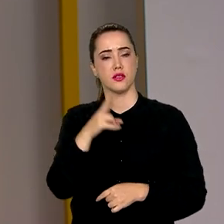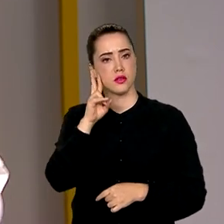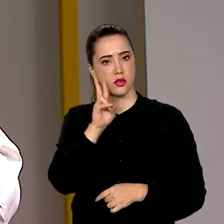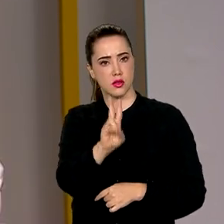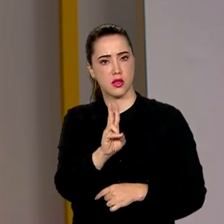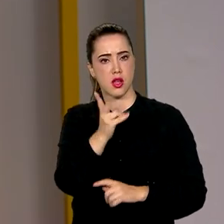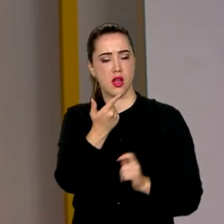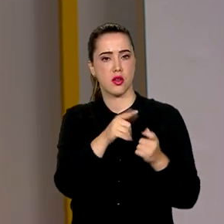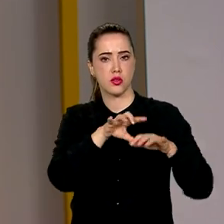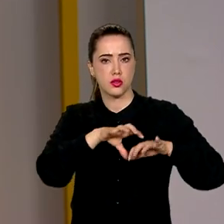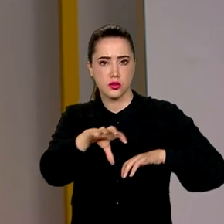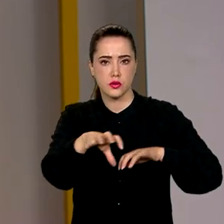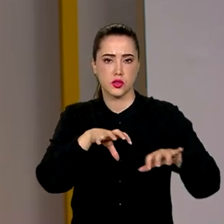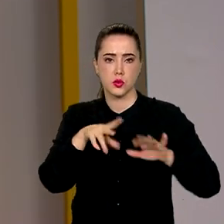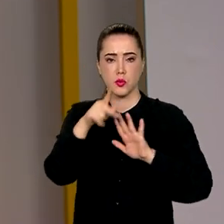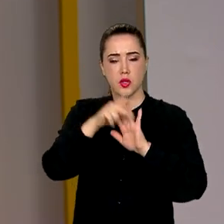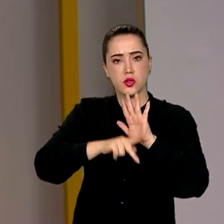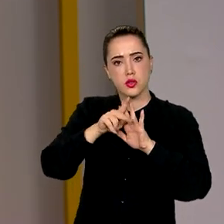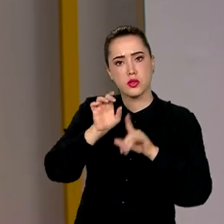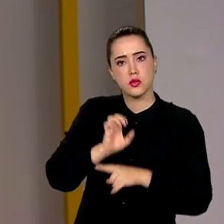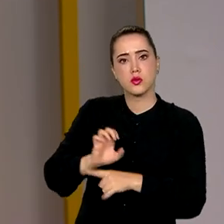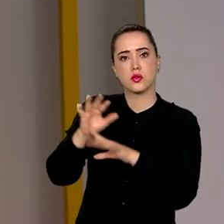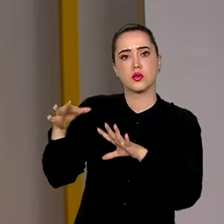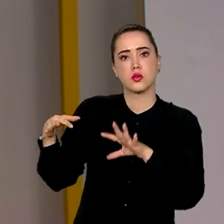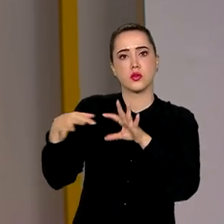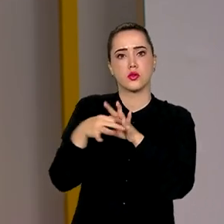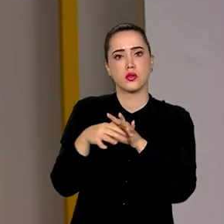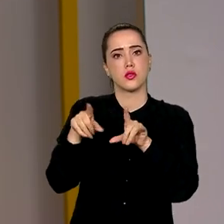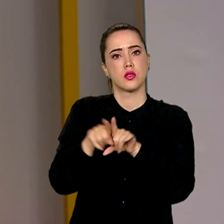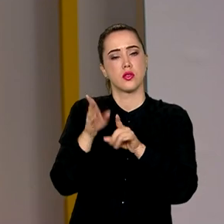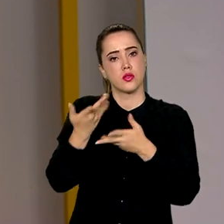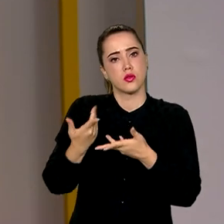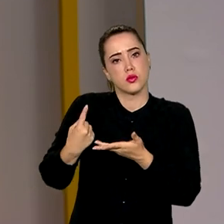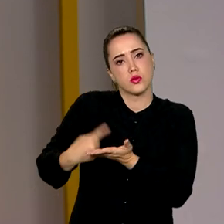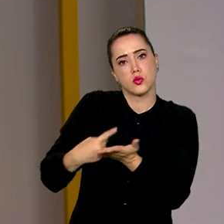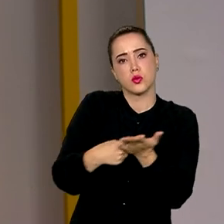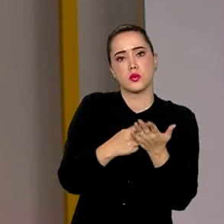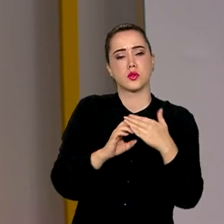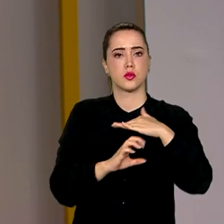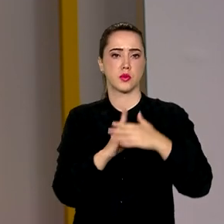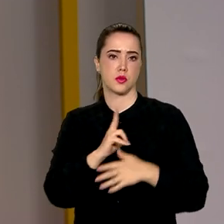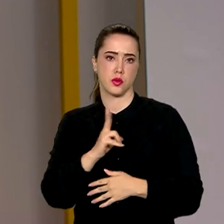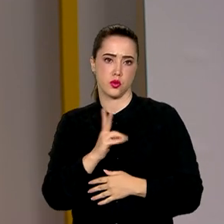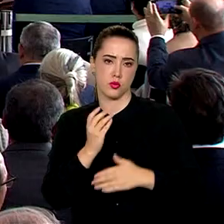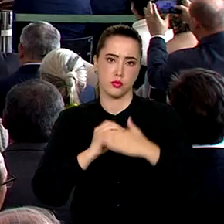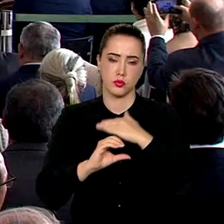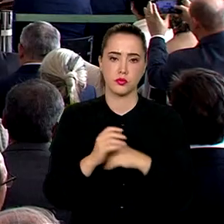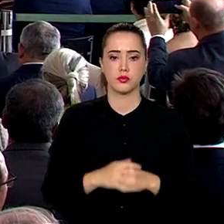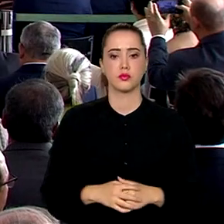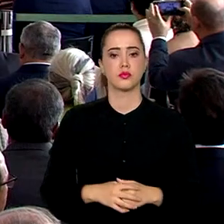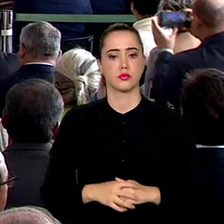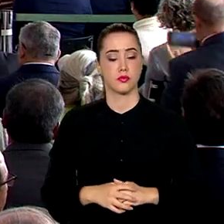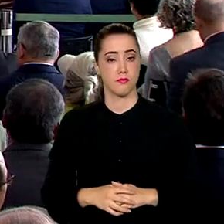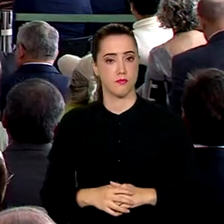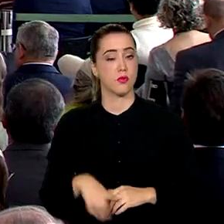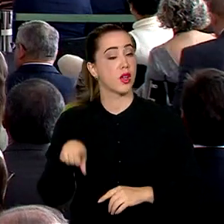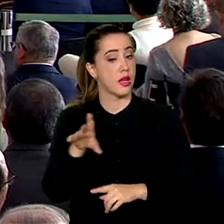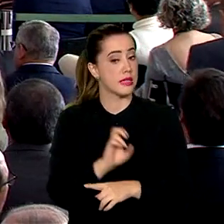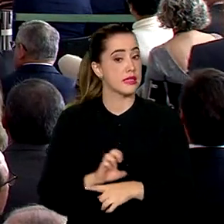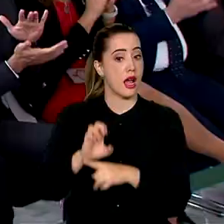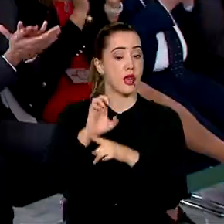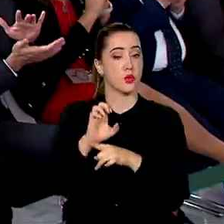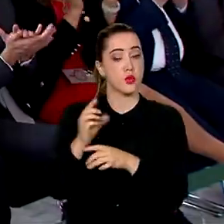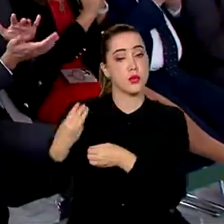projetos com os estados e criar parcerias com o setor privado para ampliar os investimentos. Estados e